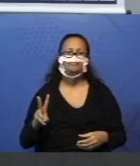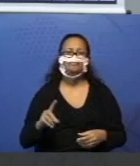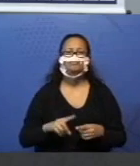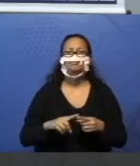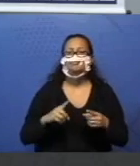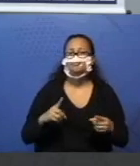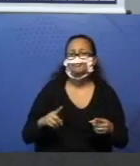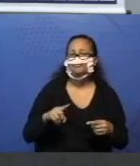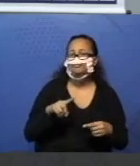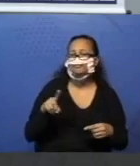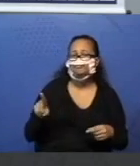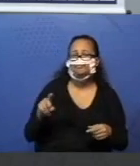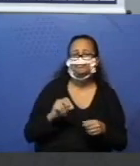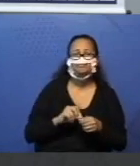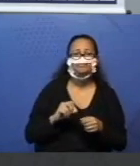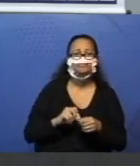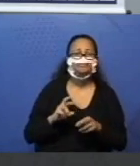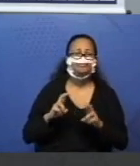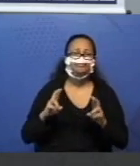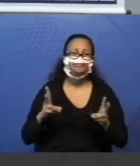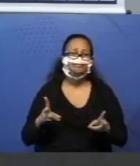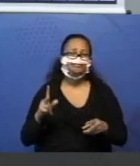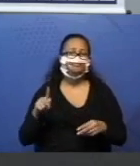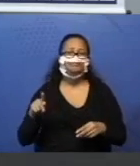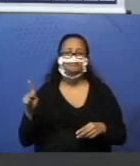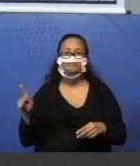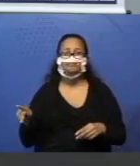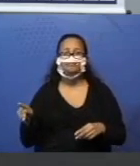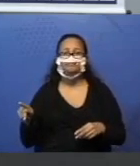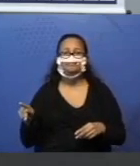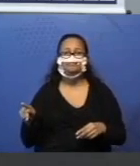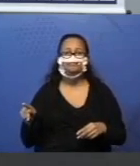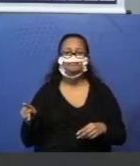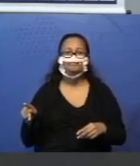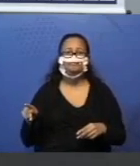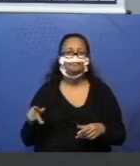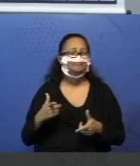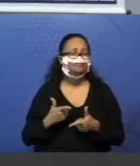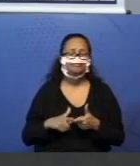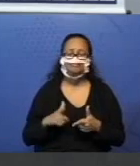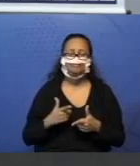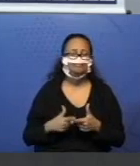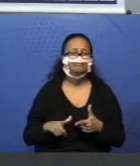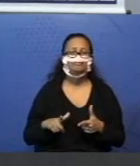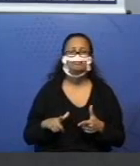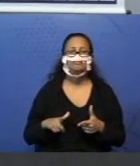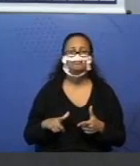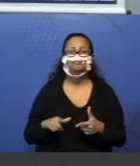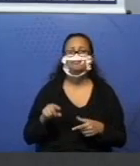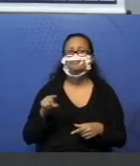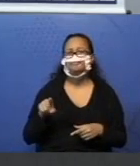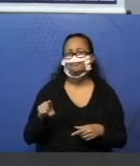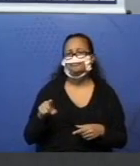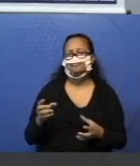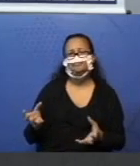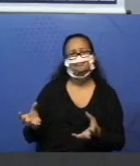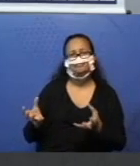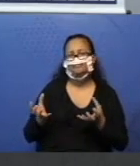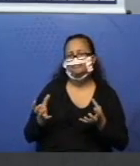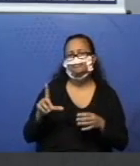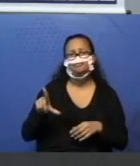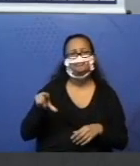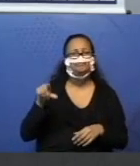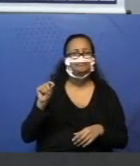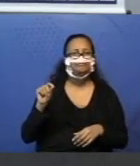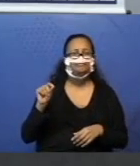igualzinho aqui da professora, mas se o total der 12, ok. Tá? E se você quiser, você segue a